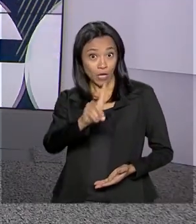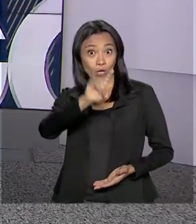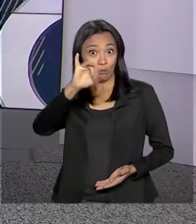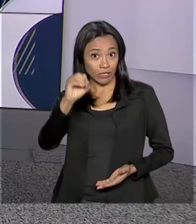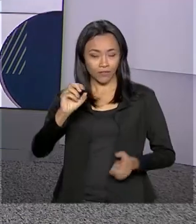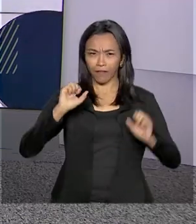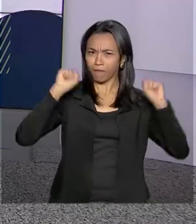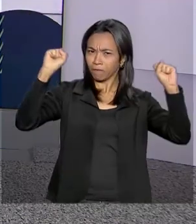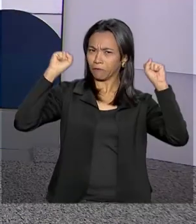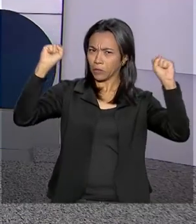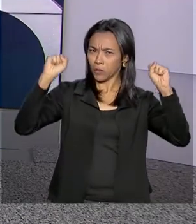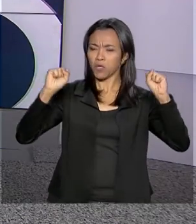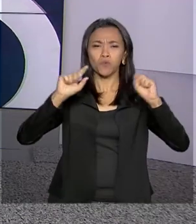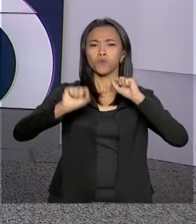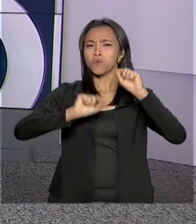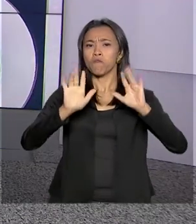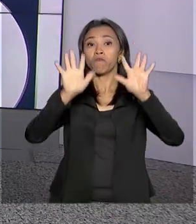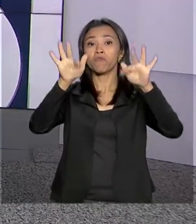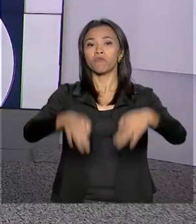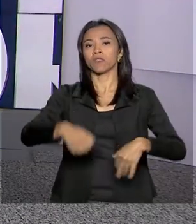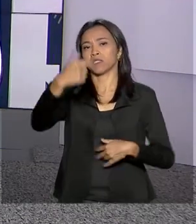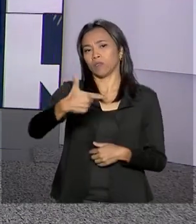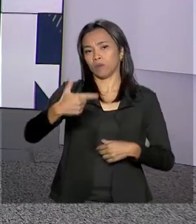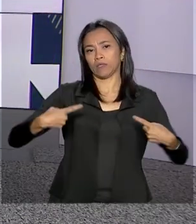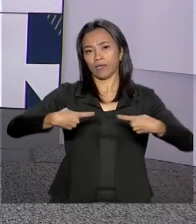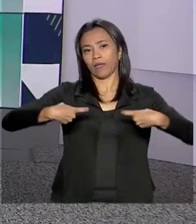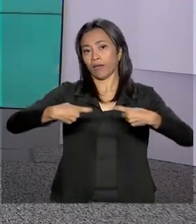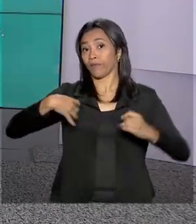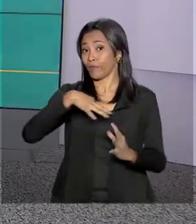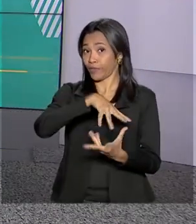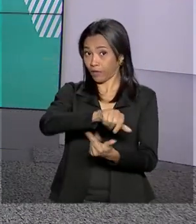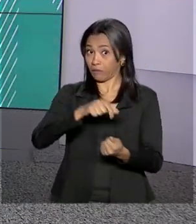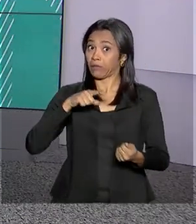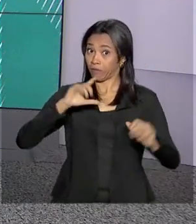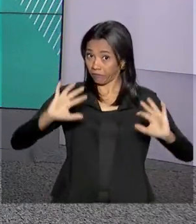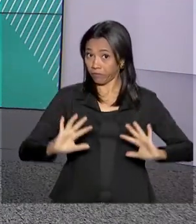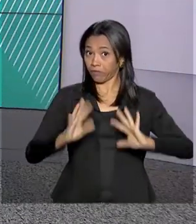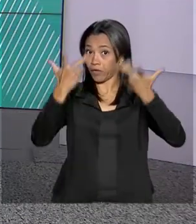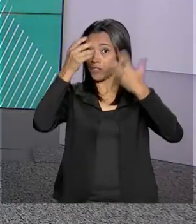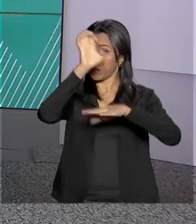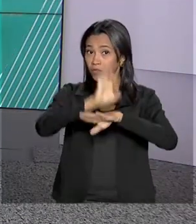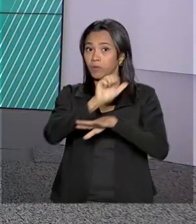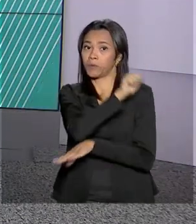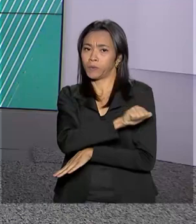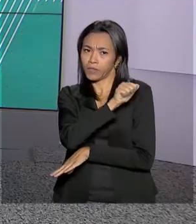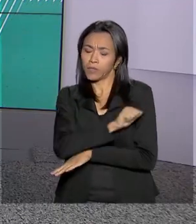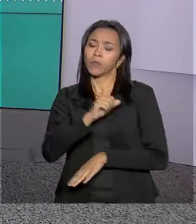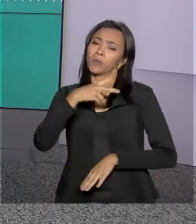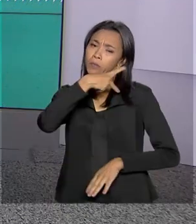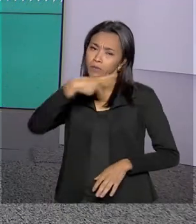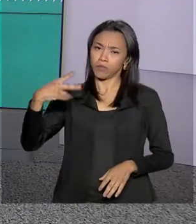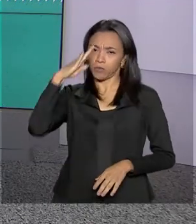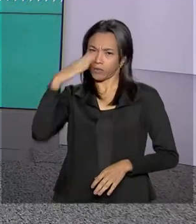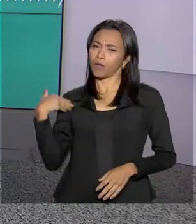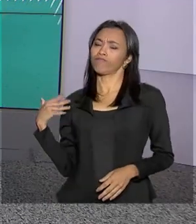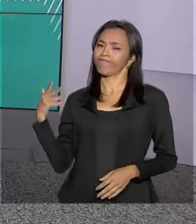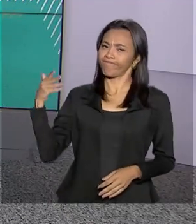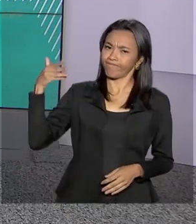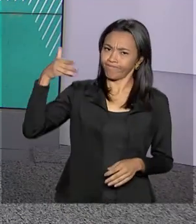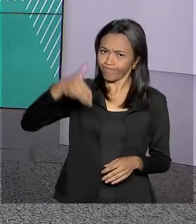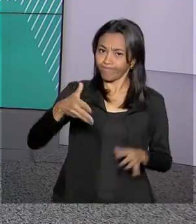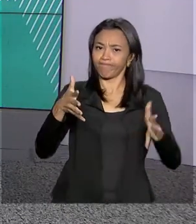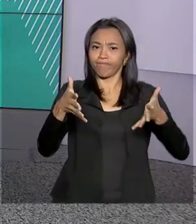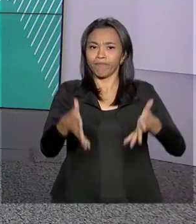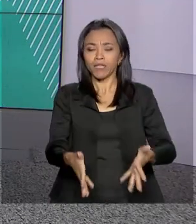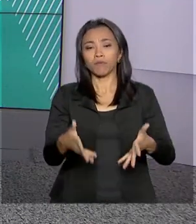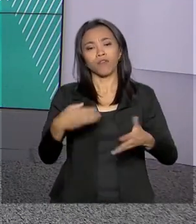data em que chegava ao fim a Segunda Guerra Mundial e tem celebração no Rio de Janeiro. O presidente Jair Bolsonaro participa. As informações